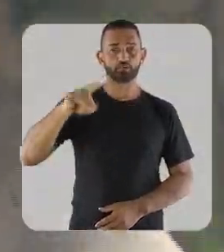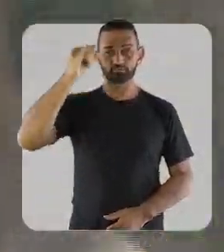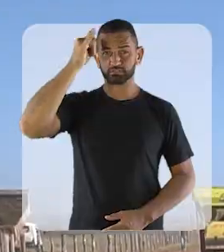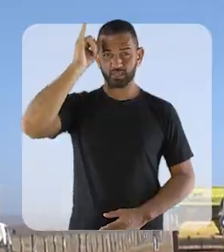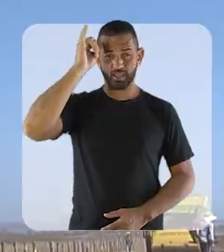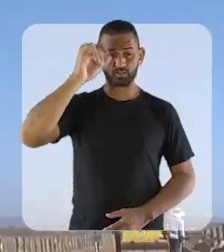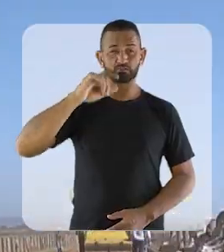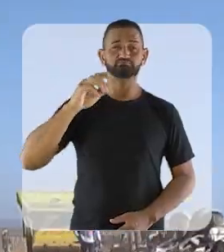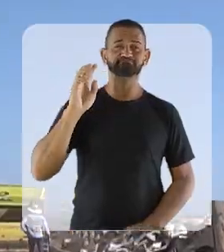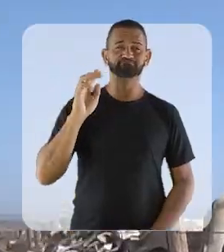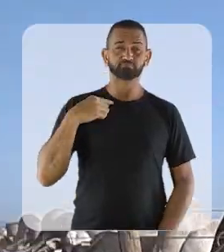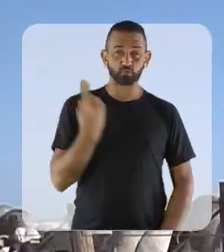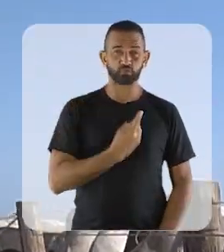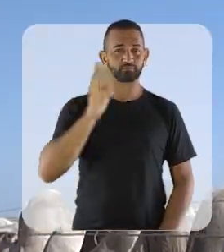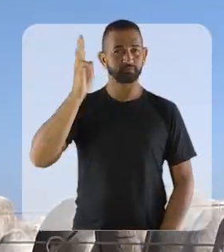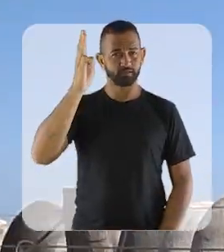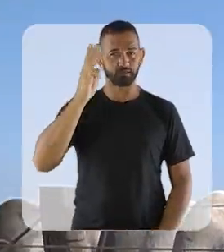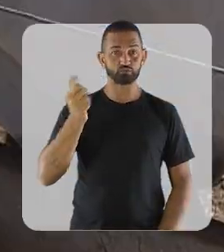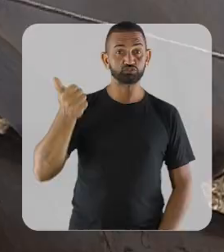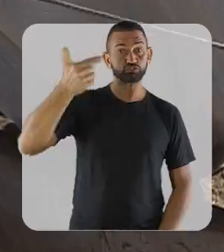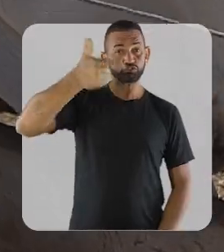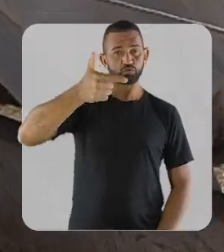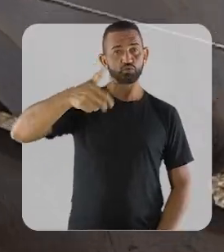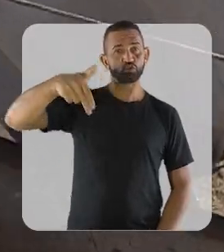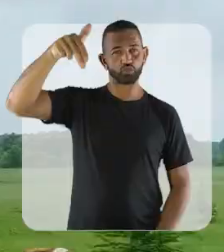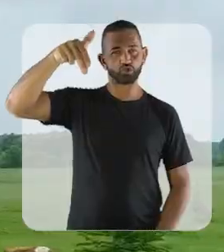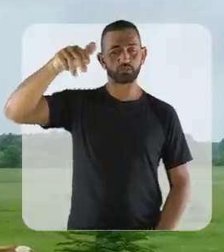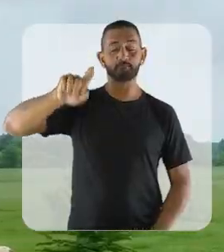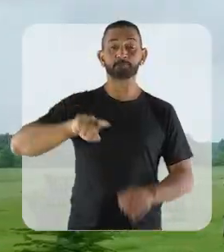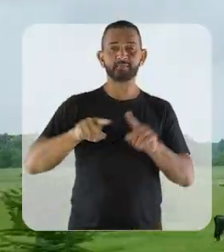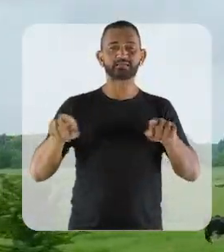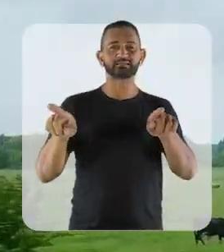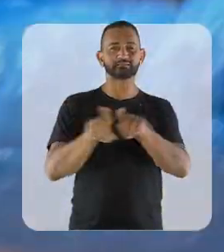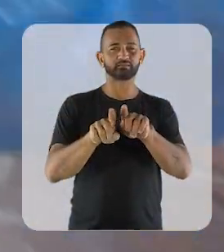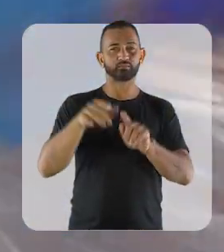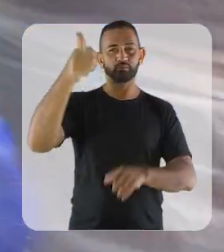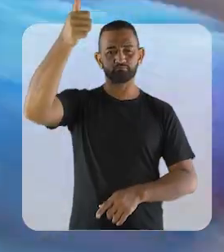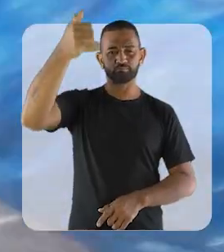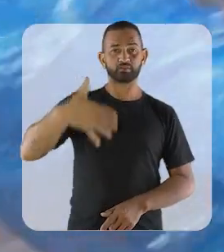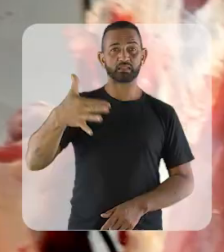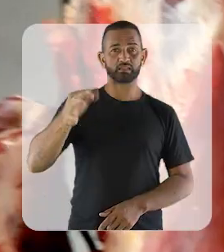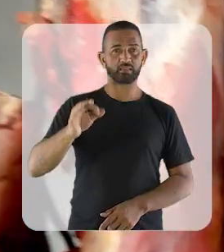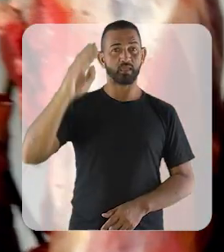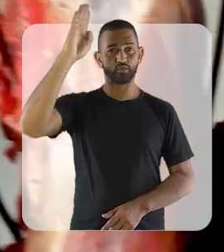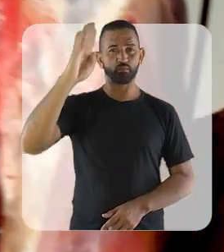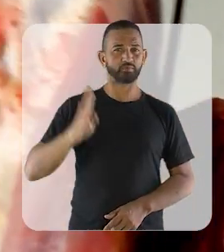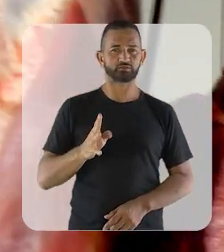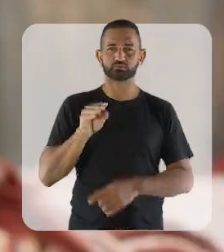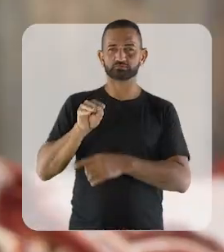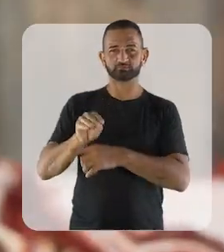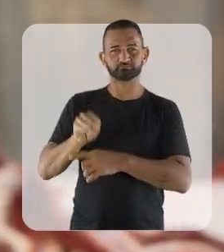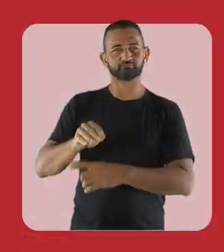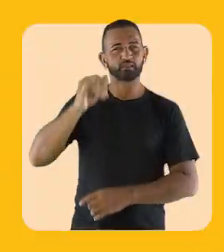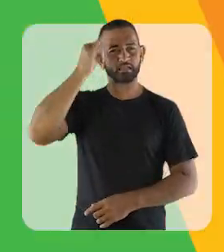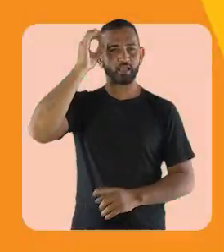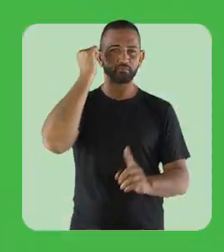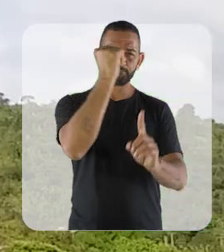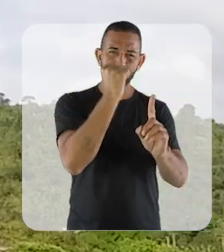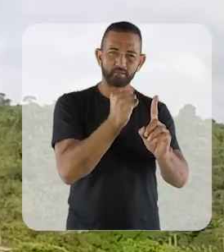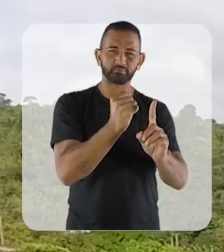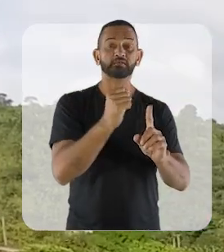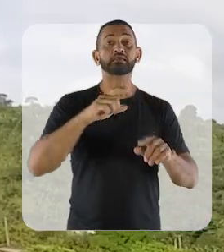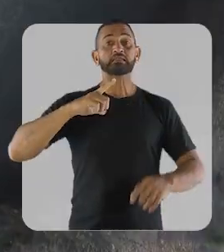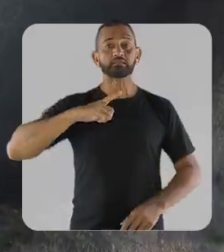de cabeças, o Maranhão também é o segundo do Nordeste e um dos dez maiores do Brasil na criação de gado de corte.